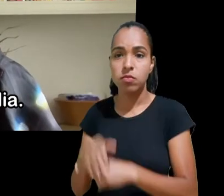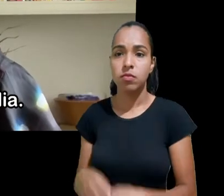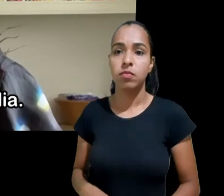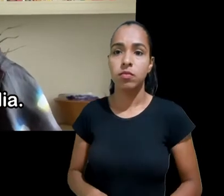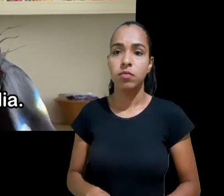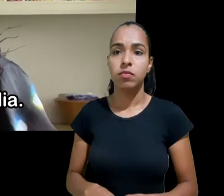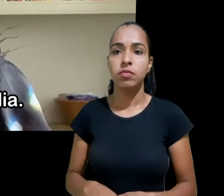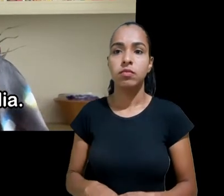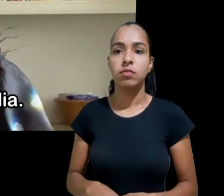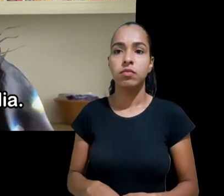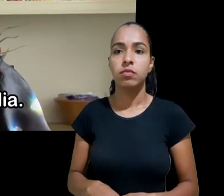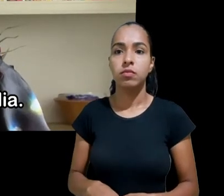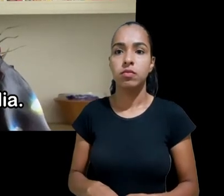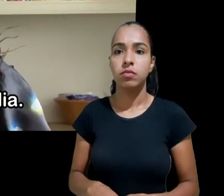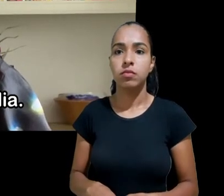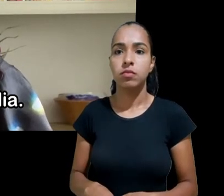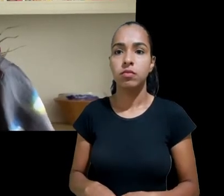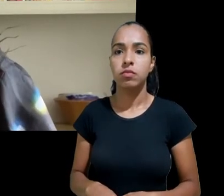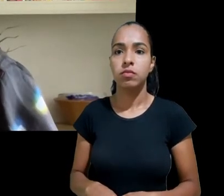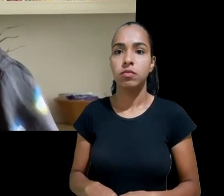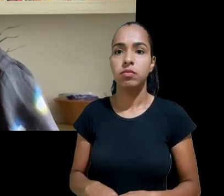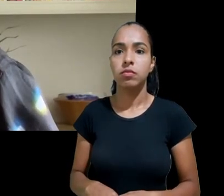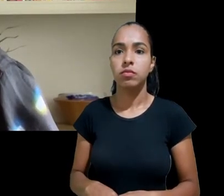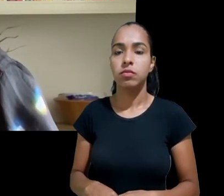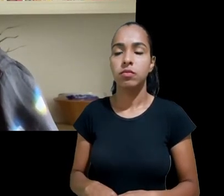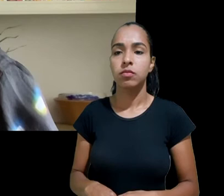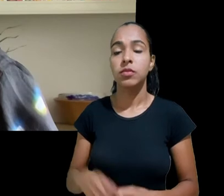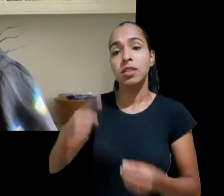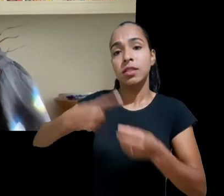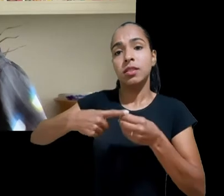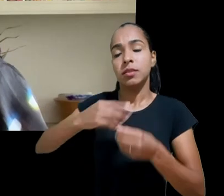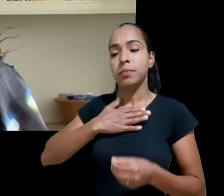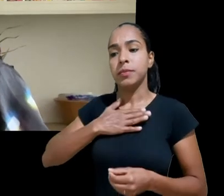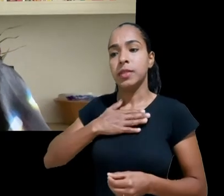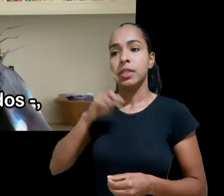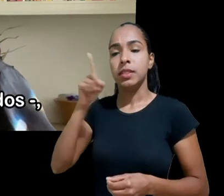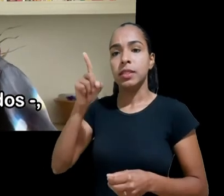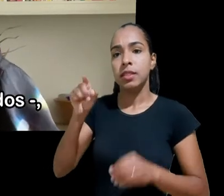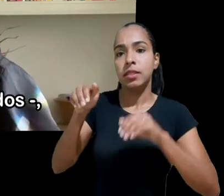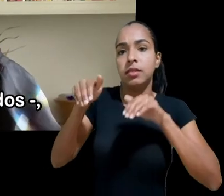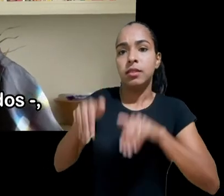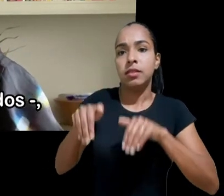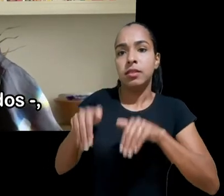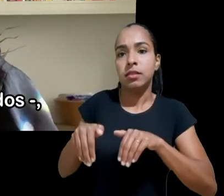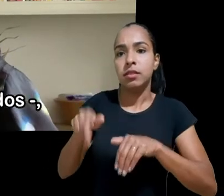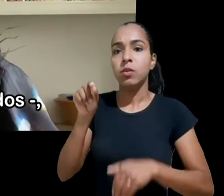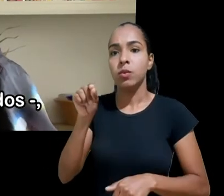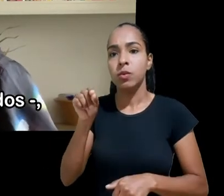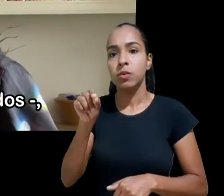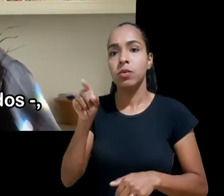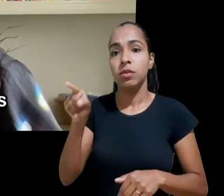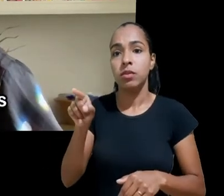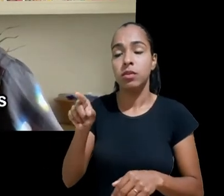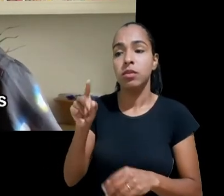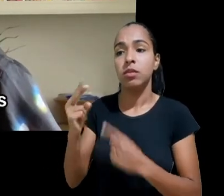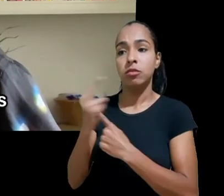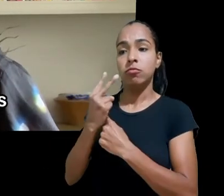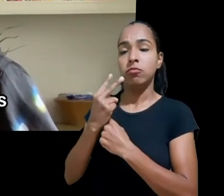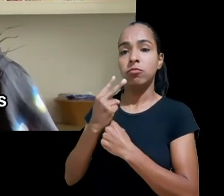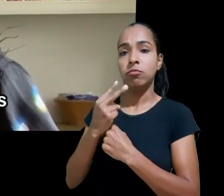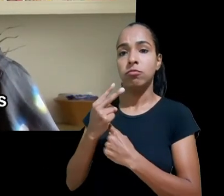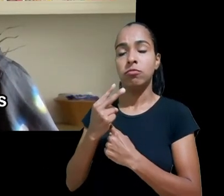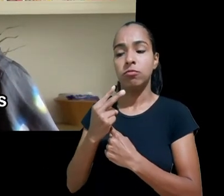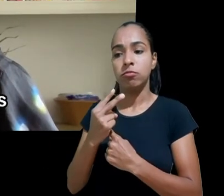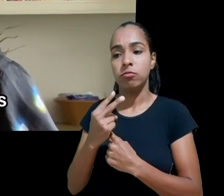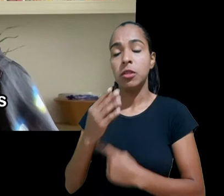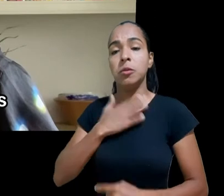o mesmo acontece na minha cidade natal na Austrália ao revisar nossas leis de privacidade que cobrem nossa proteção de dados temos exigido